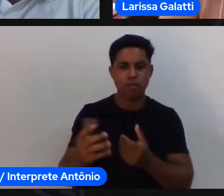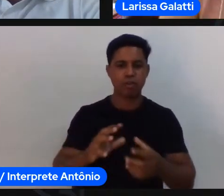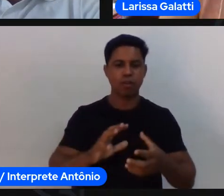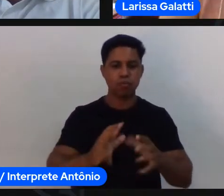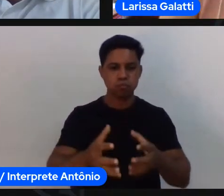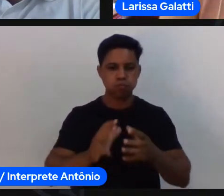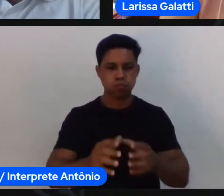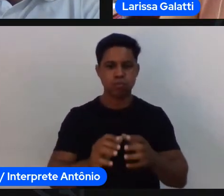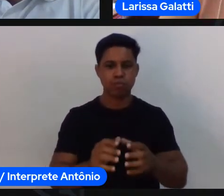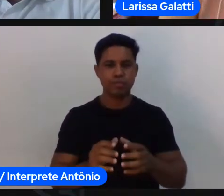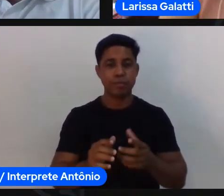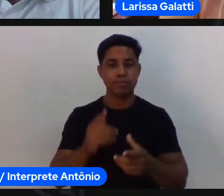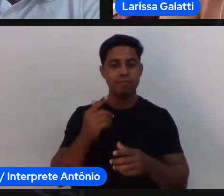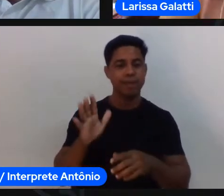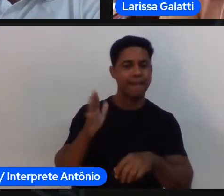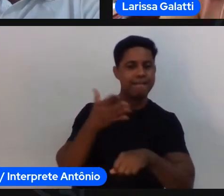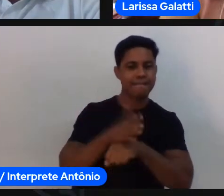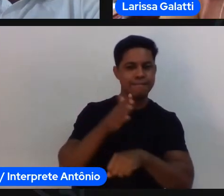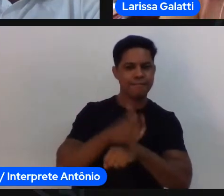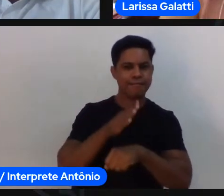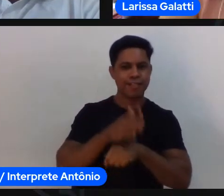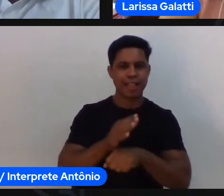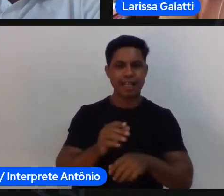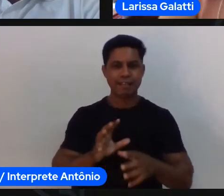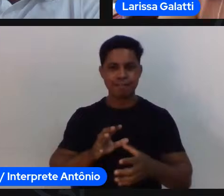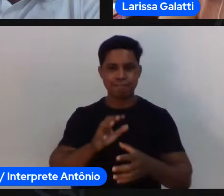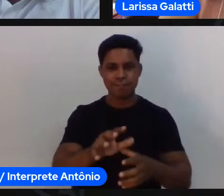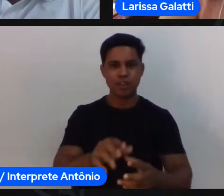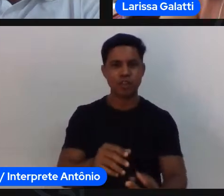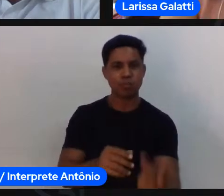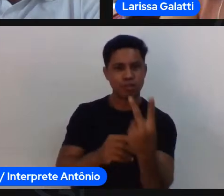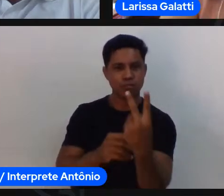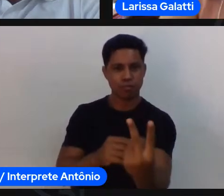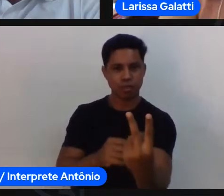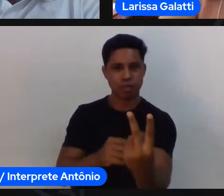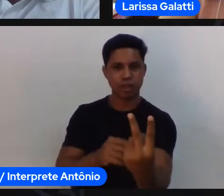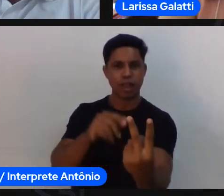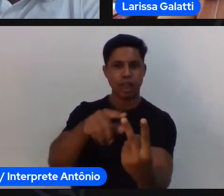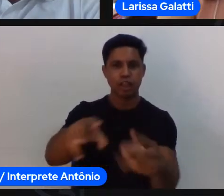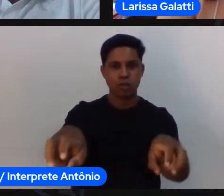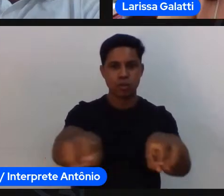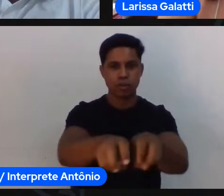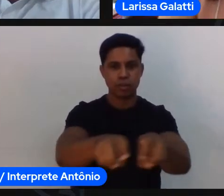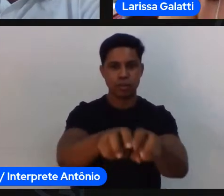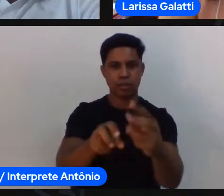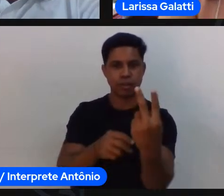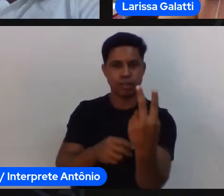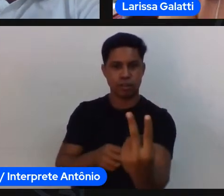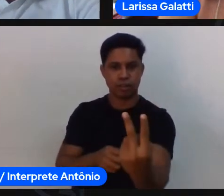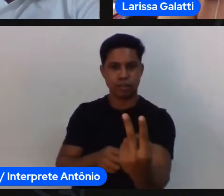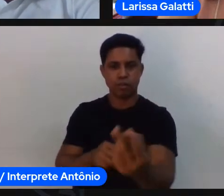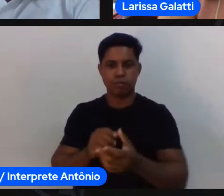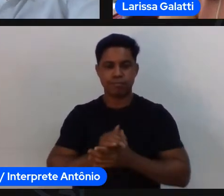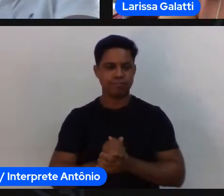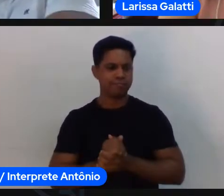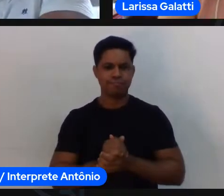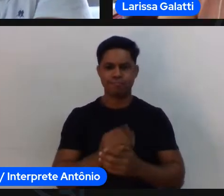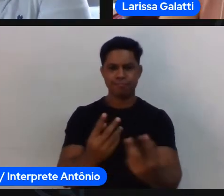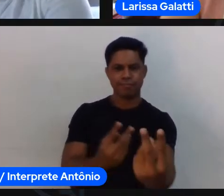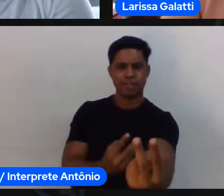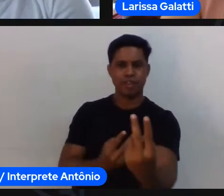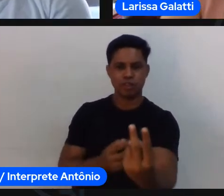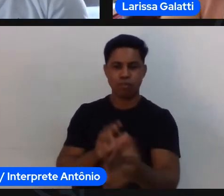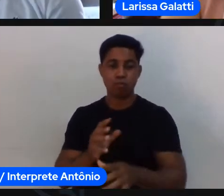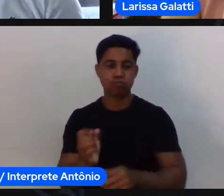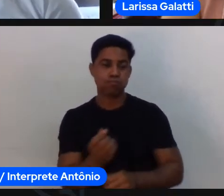pro outro lado e tem dois defensores no meio da quadra né se o defensor toca em mim eu passo a ser um defensor fico ali no meio da quadra